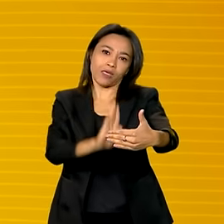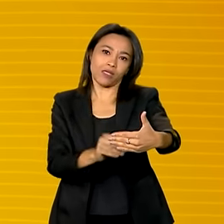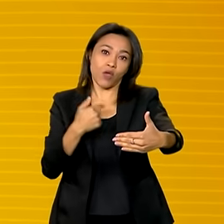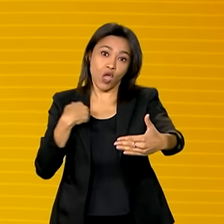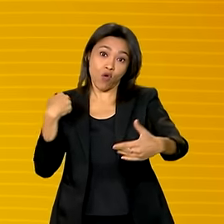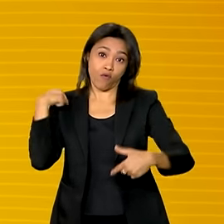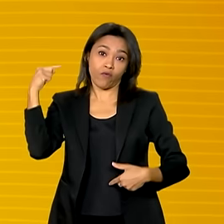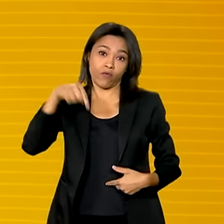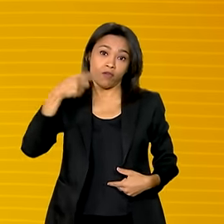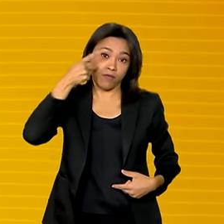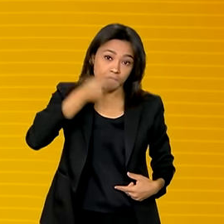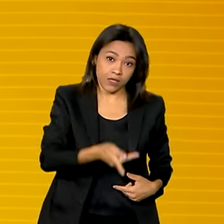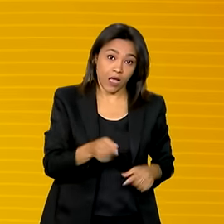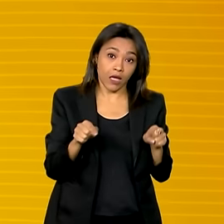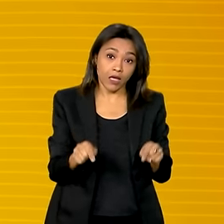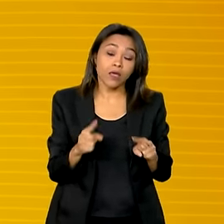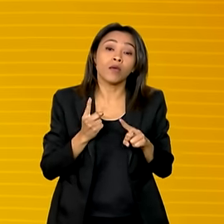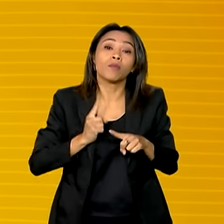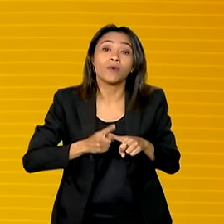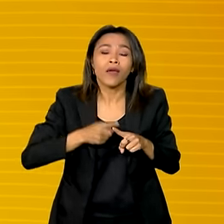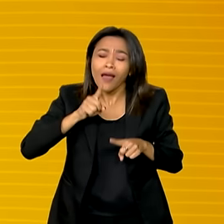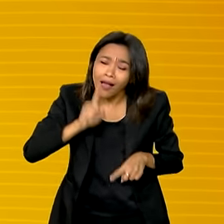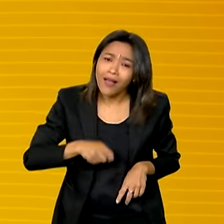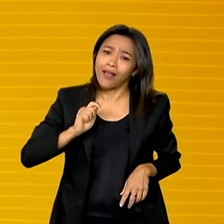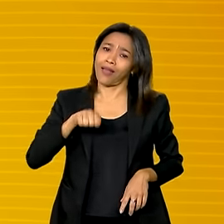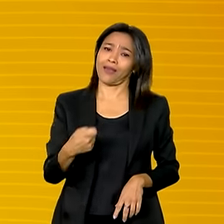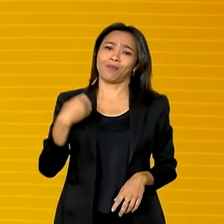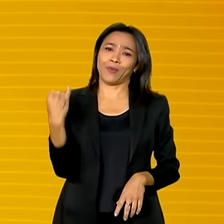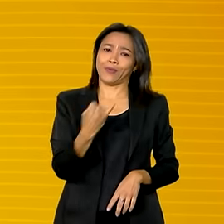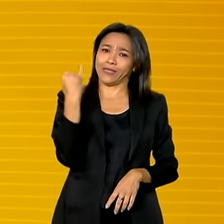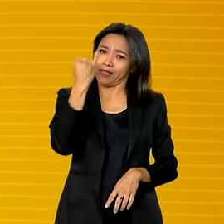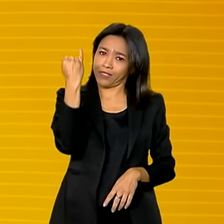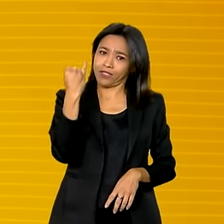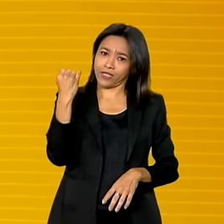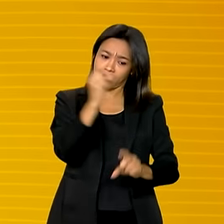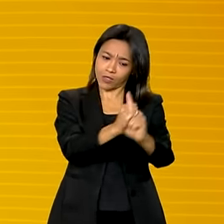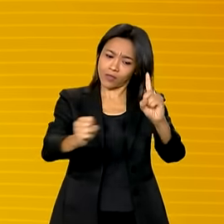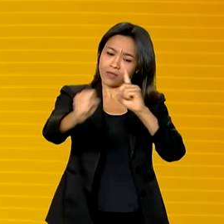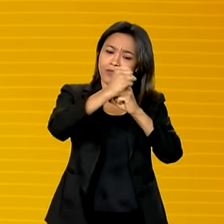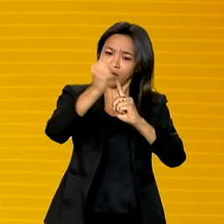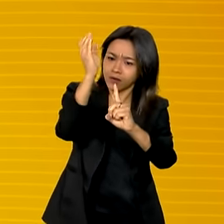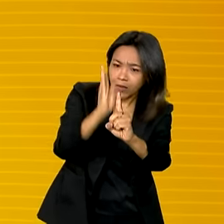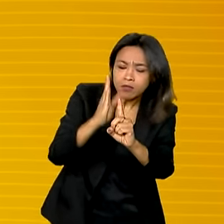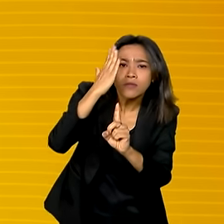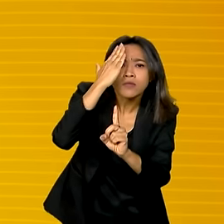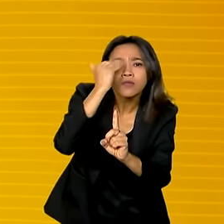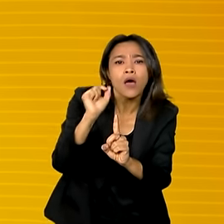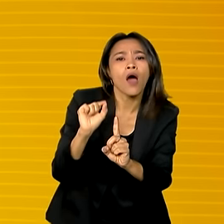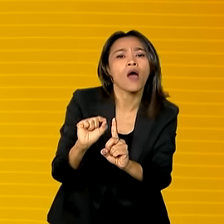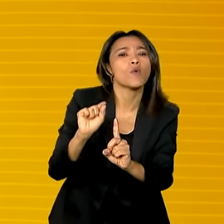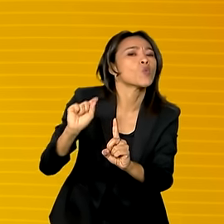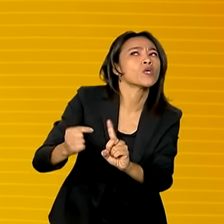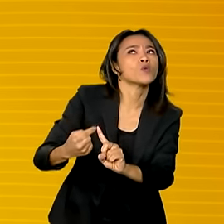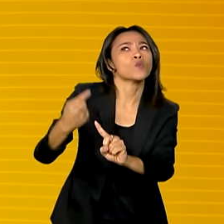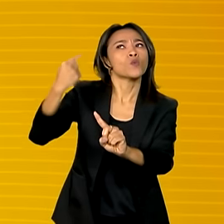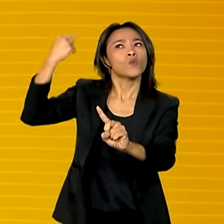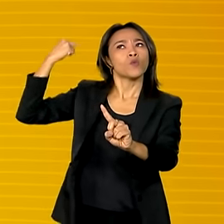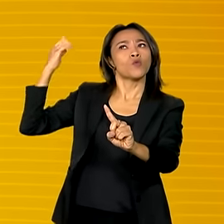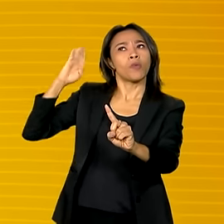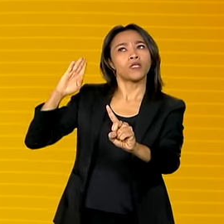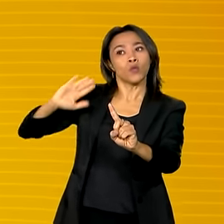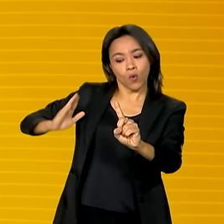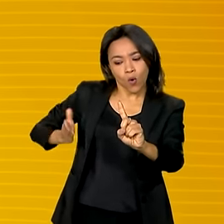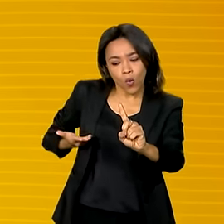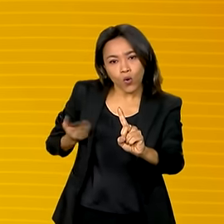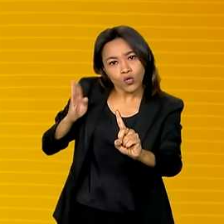visita aqui porque é muito importante que a sociedade brasileira saiba o que já foi o Brasil, o que é o